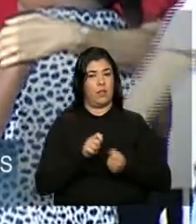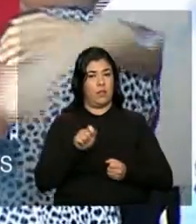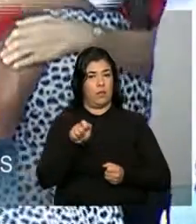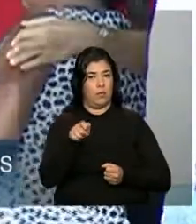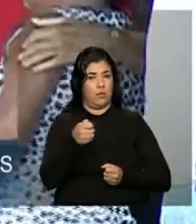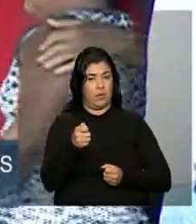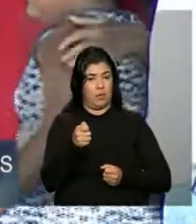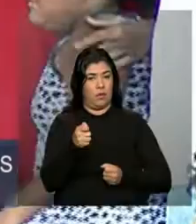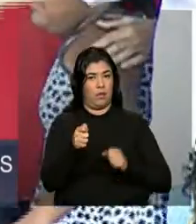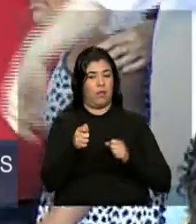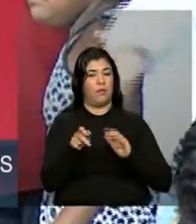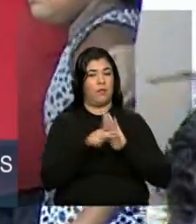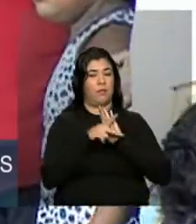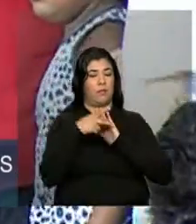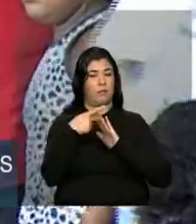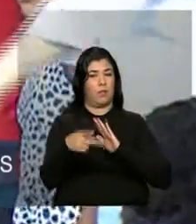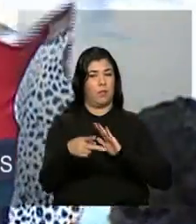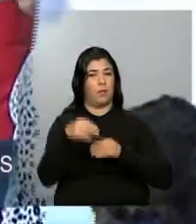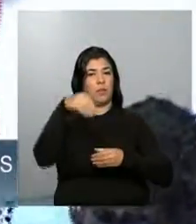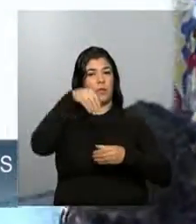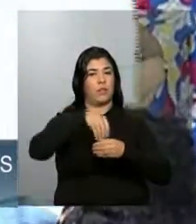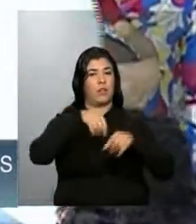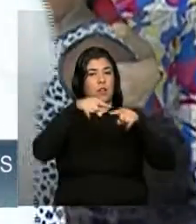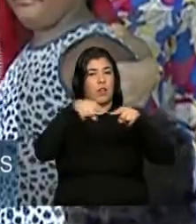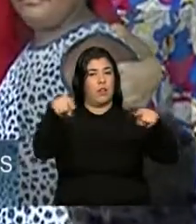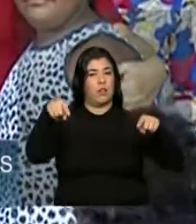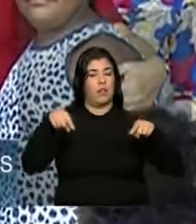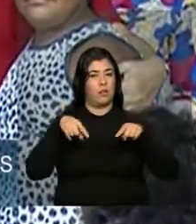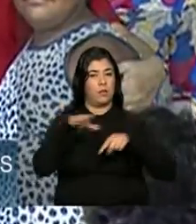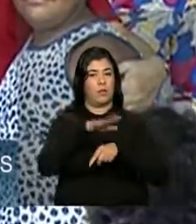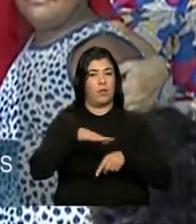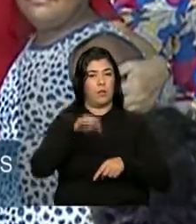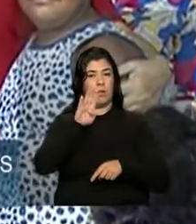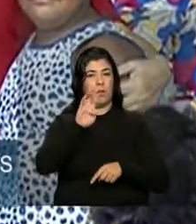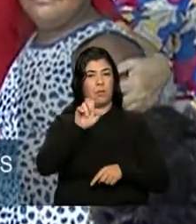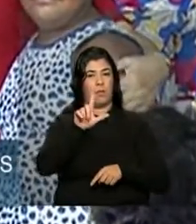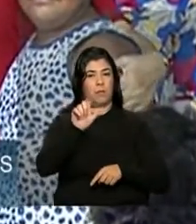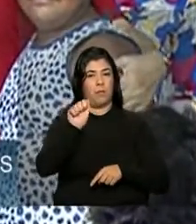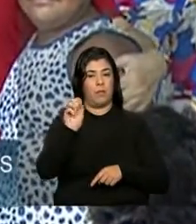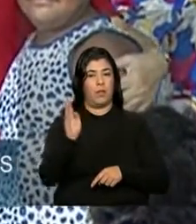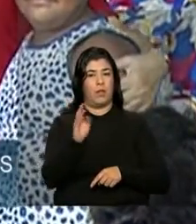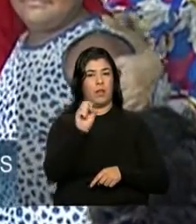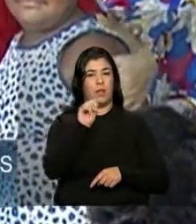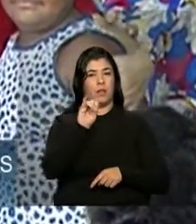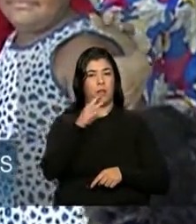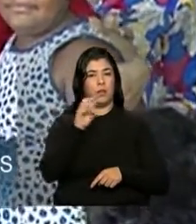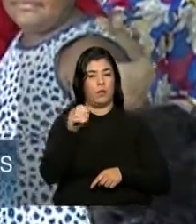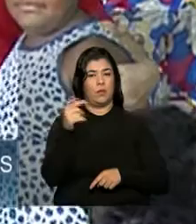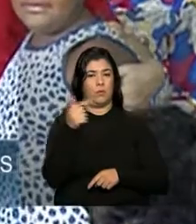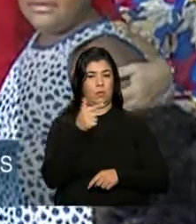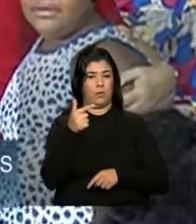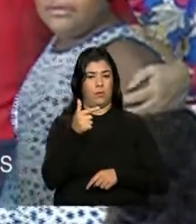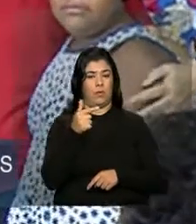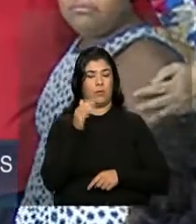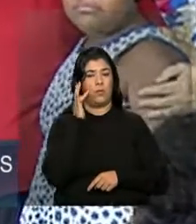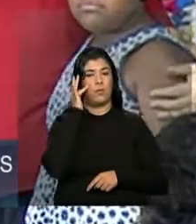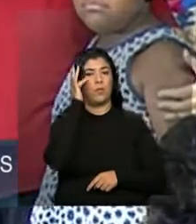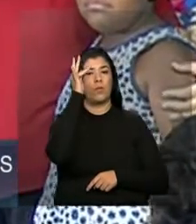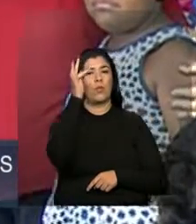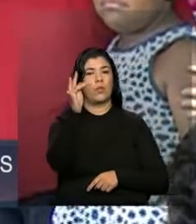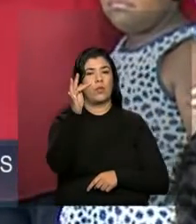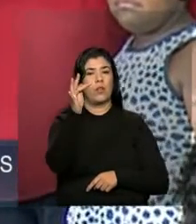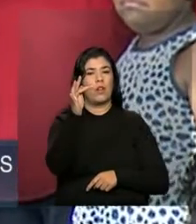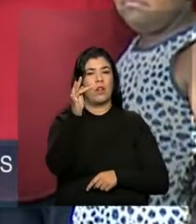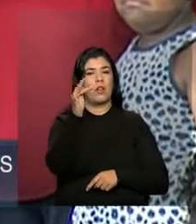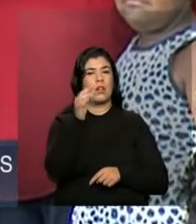sua unidade habitacional, que fica no residencial Pela Suíça 2. A previsão é de que quase 6